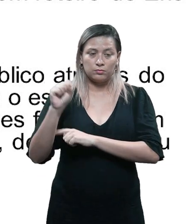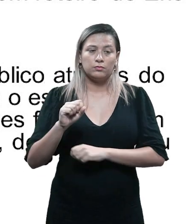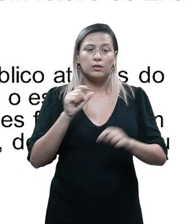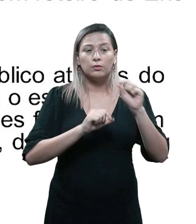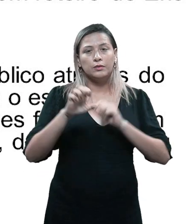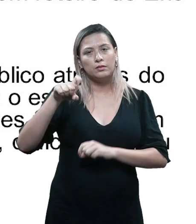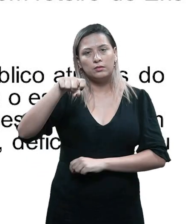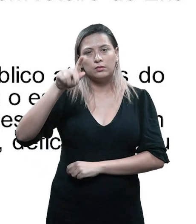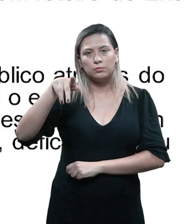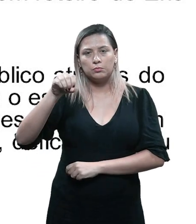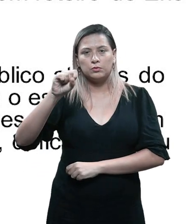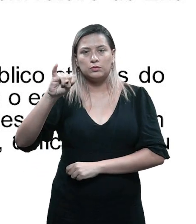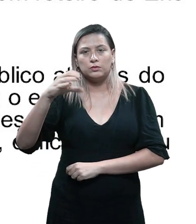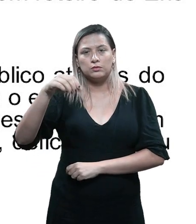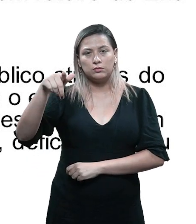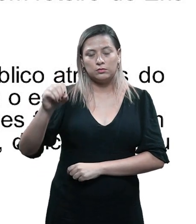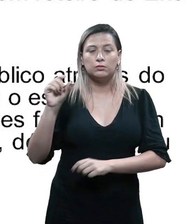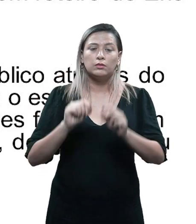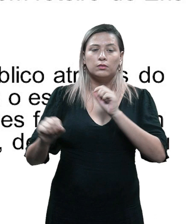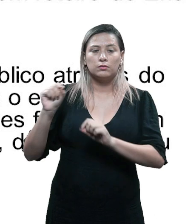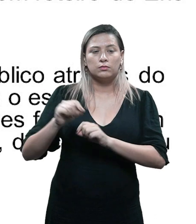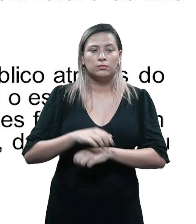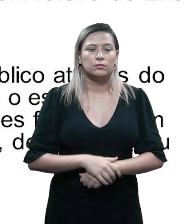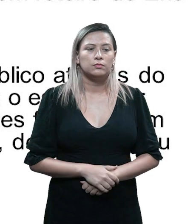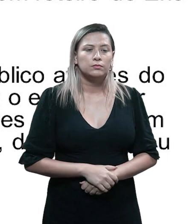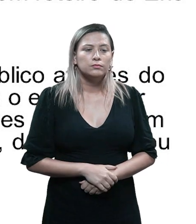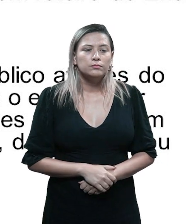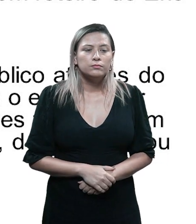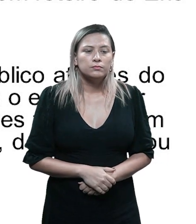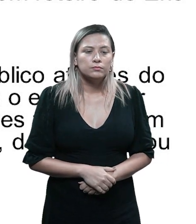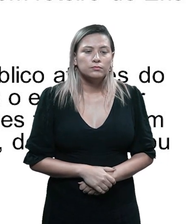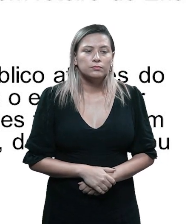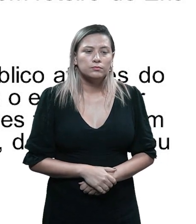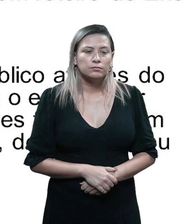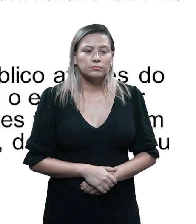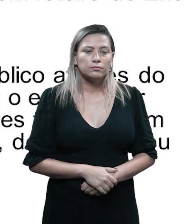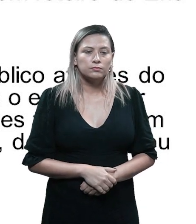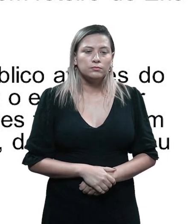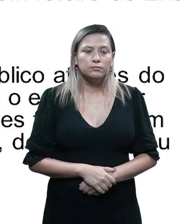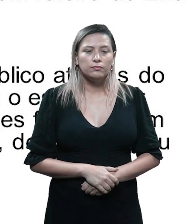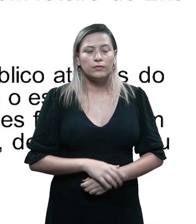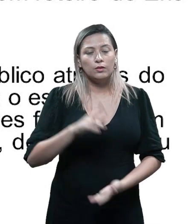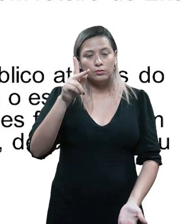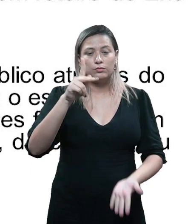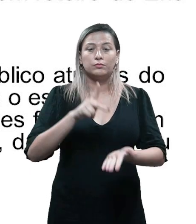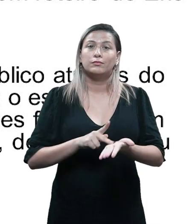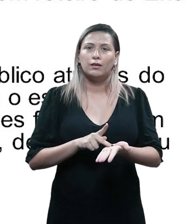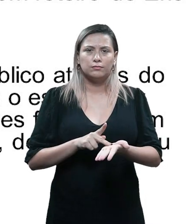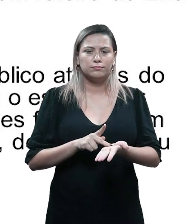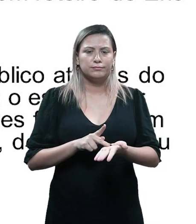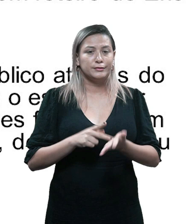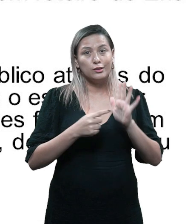exposição. A exposição é um artifício. Então os fatos que não ficam